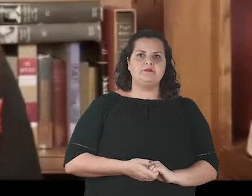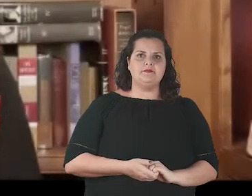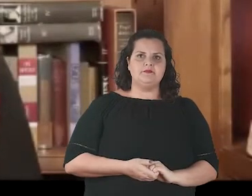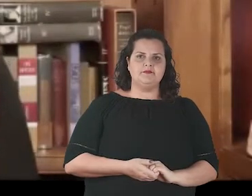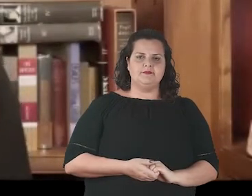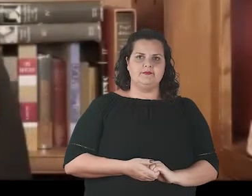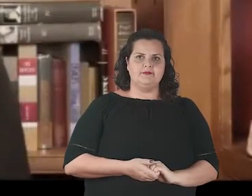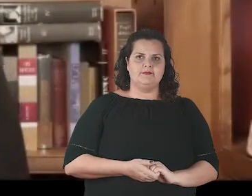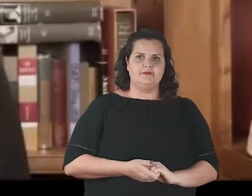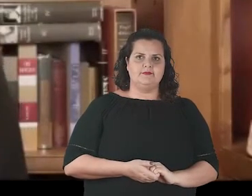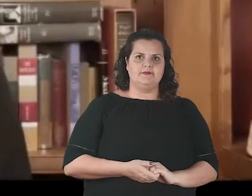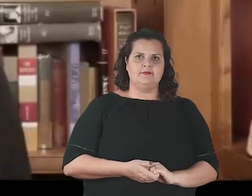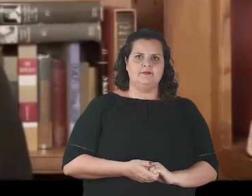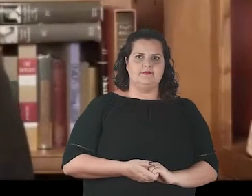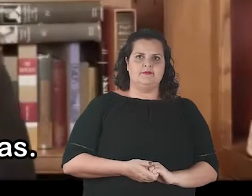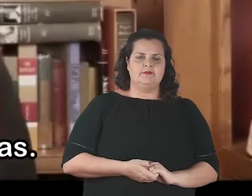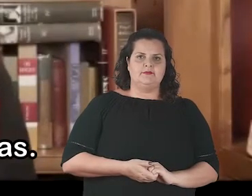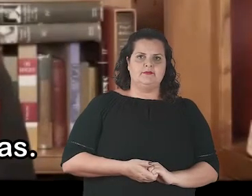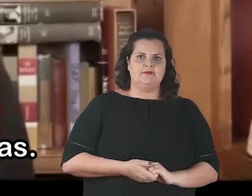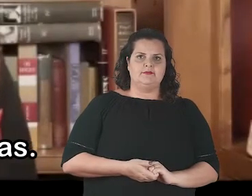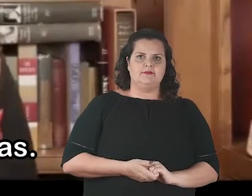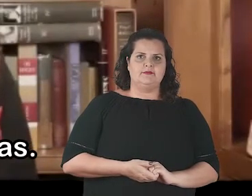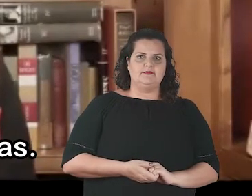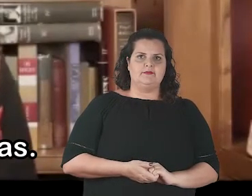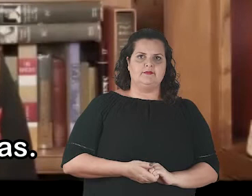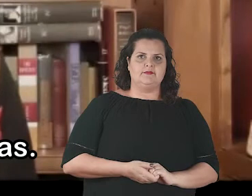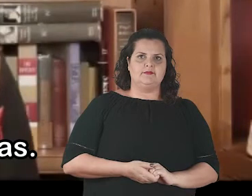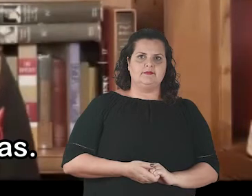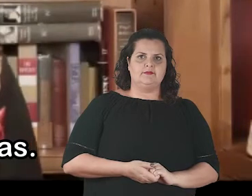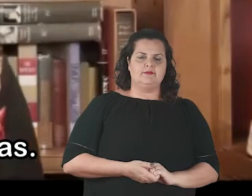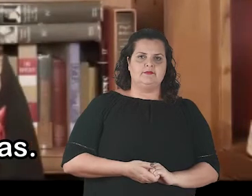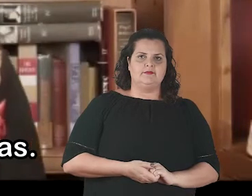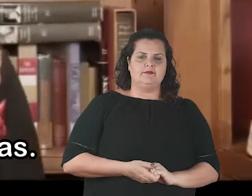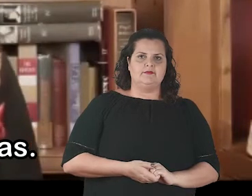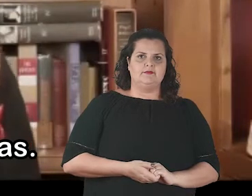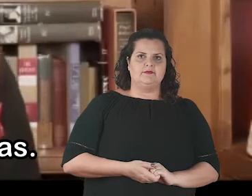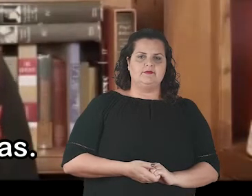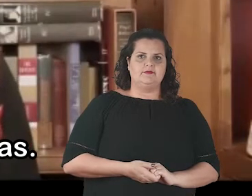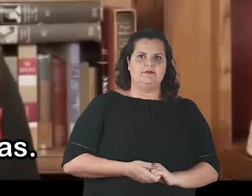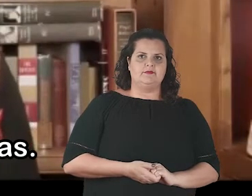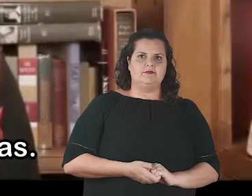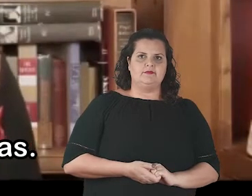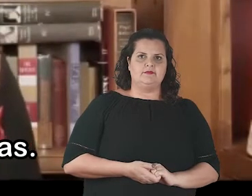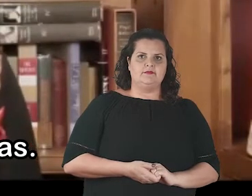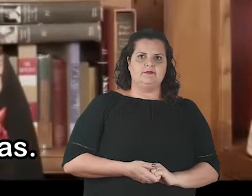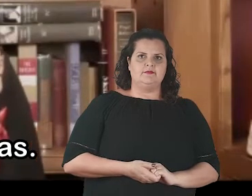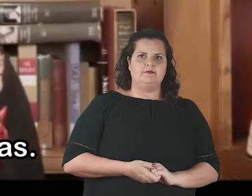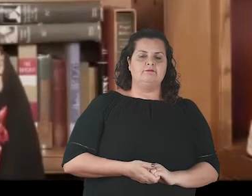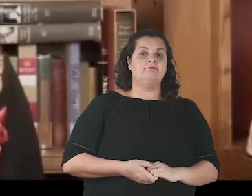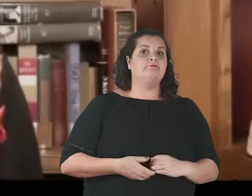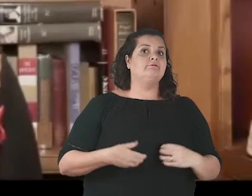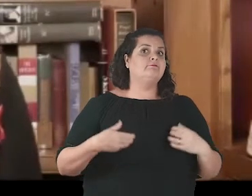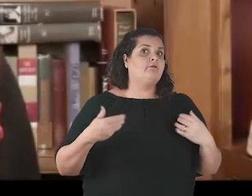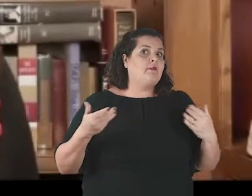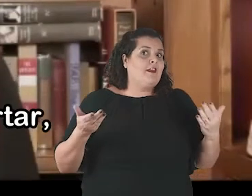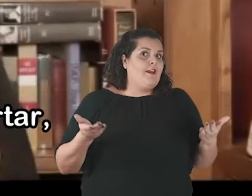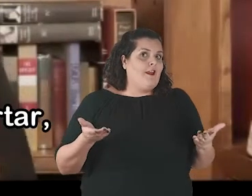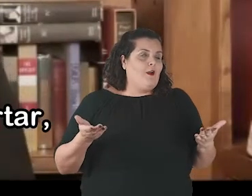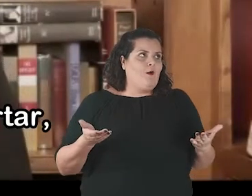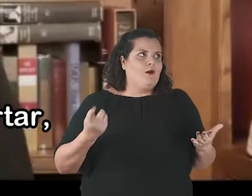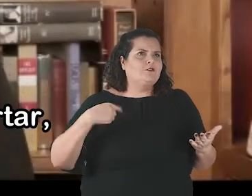detalhado das ameaças existentes e das ações práticas para acabar com essas ameaças.